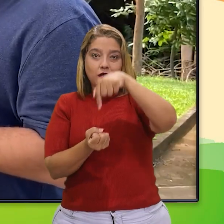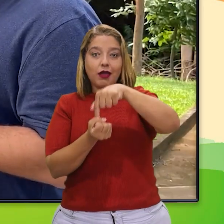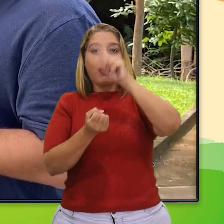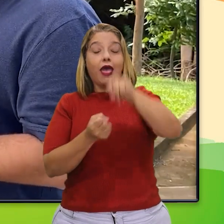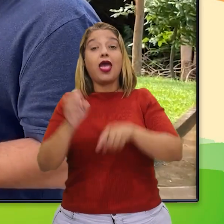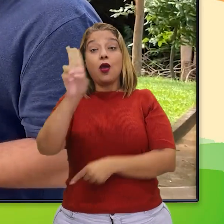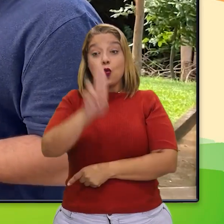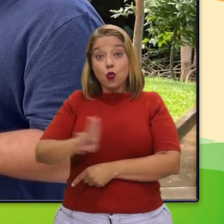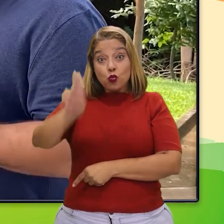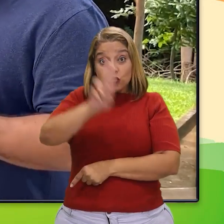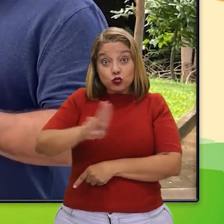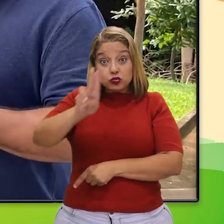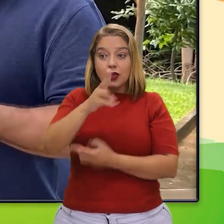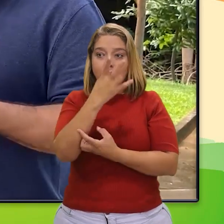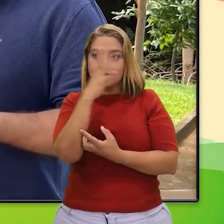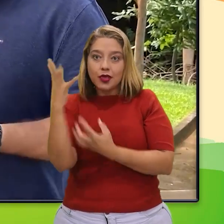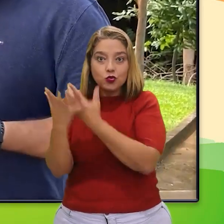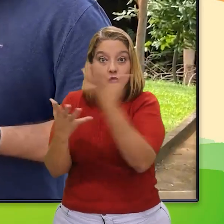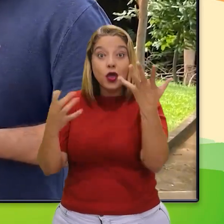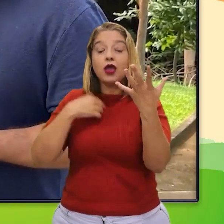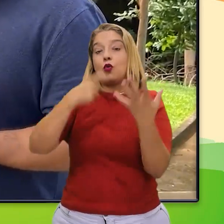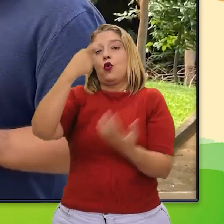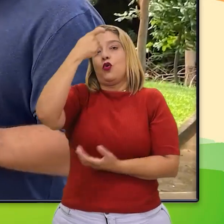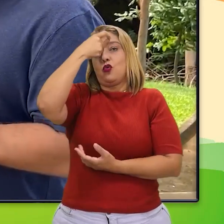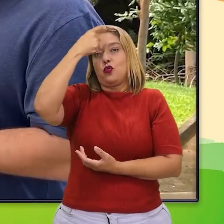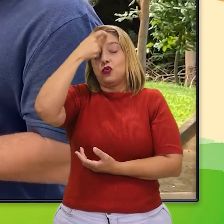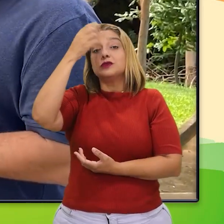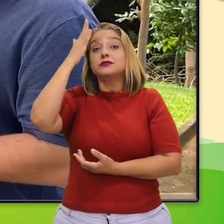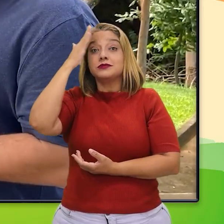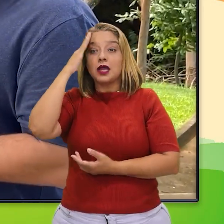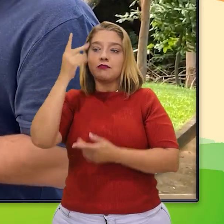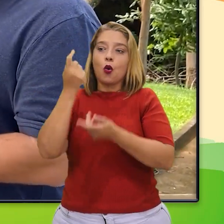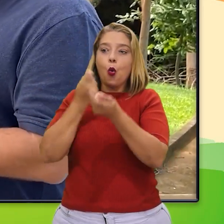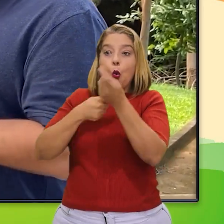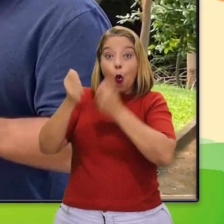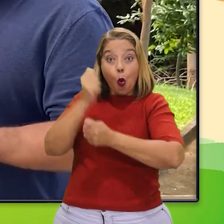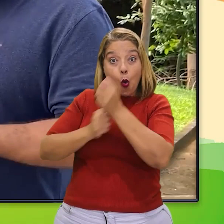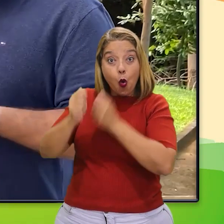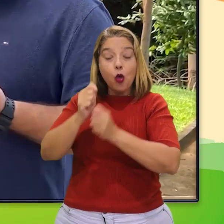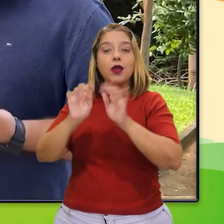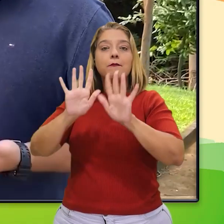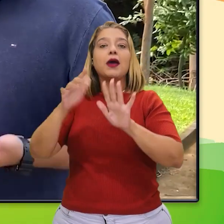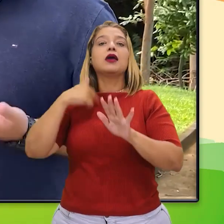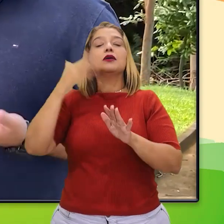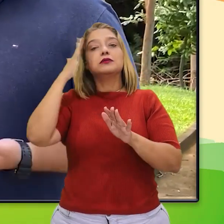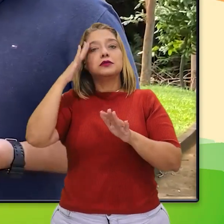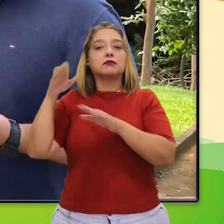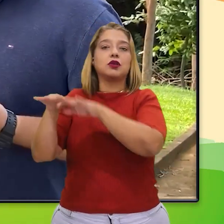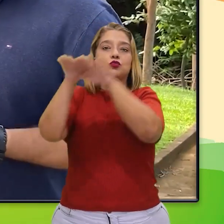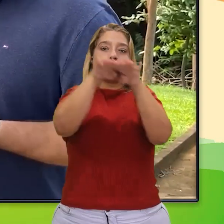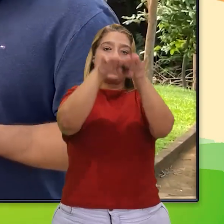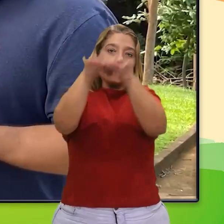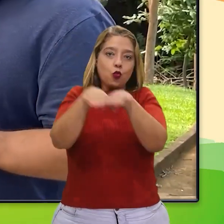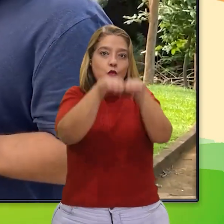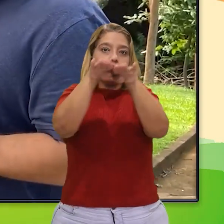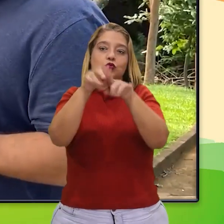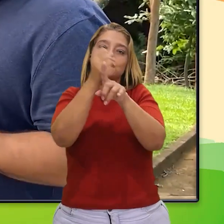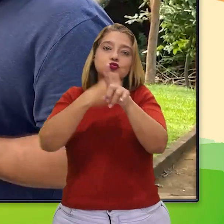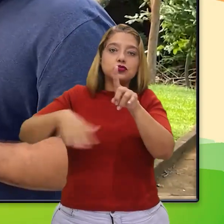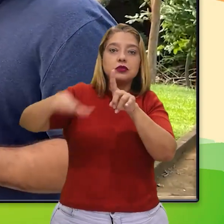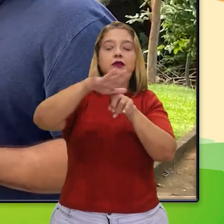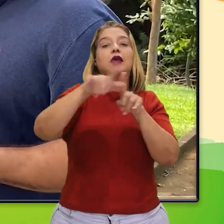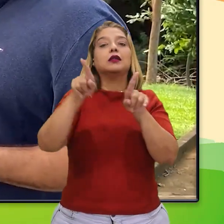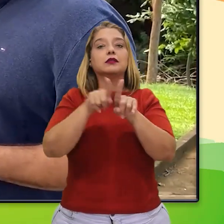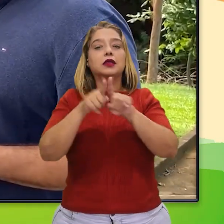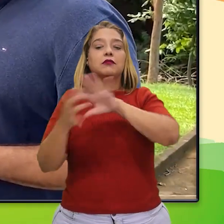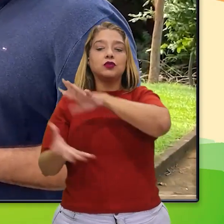forma consciente, que eu promova uma economia forte, mas que eu traga equidade social e sustentabilidade